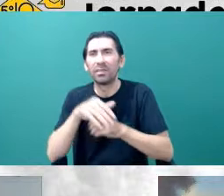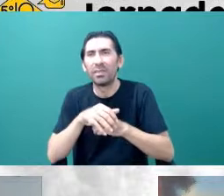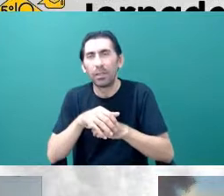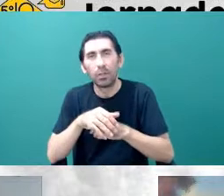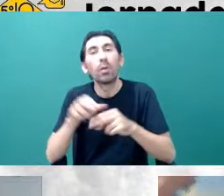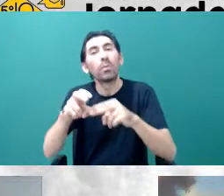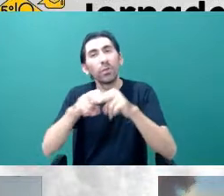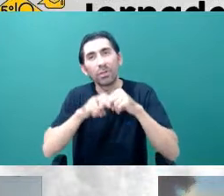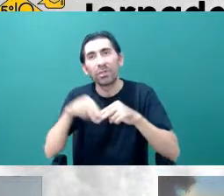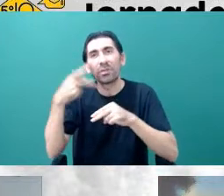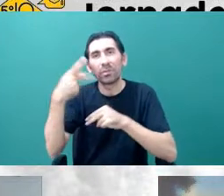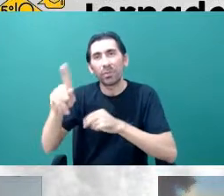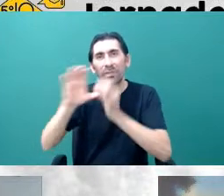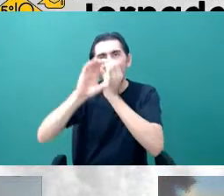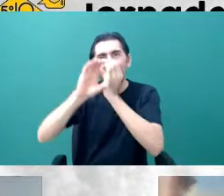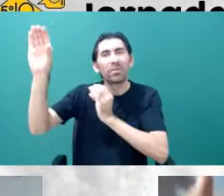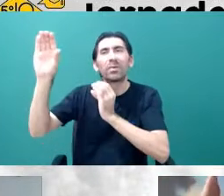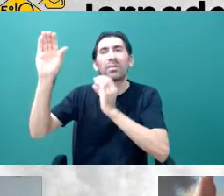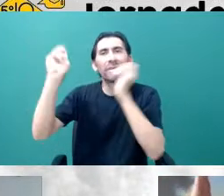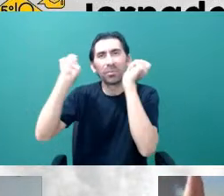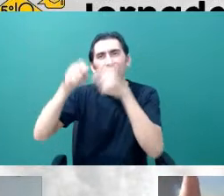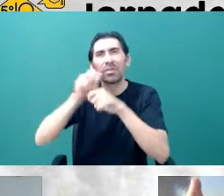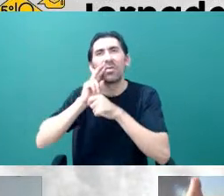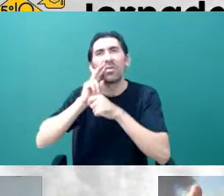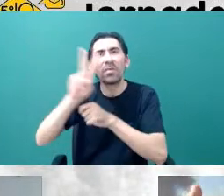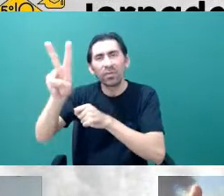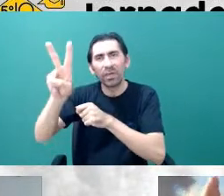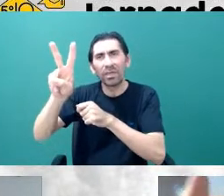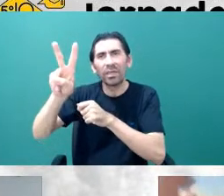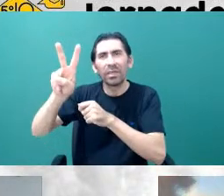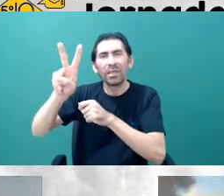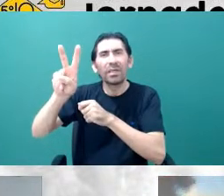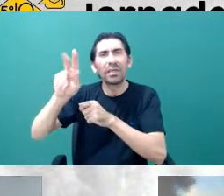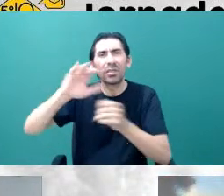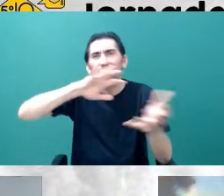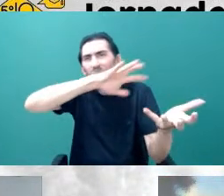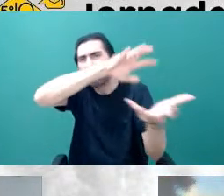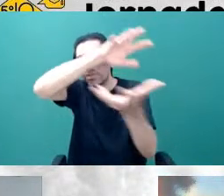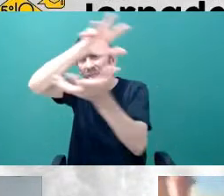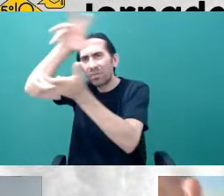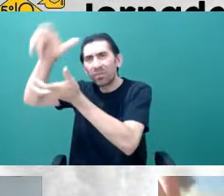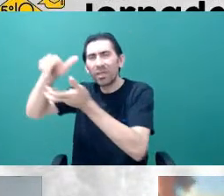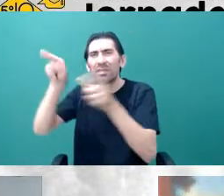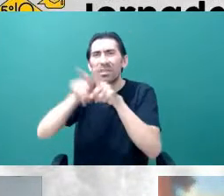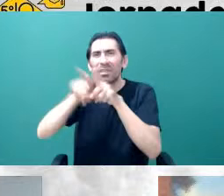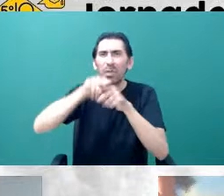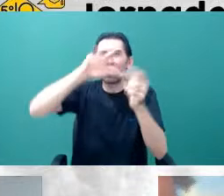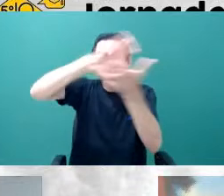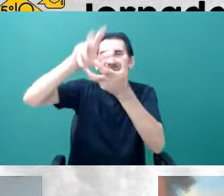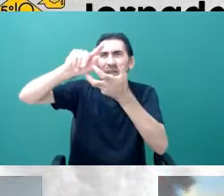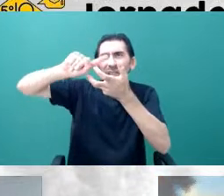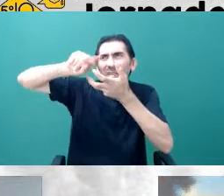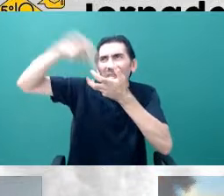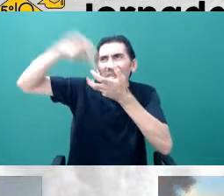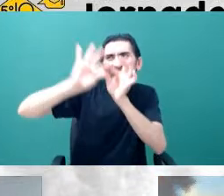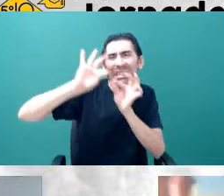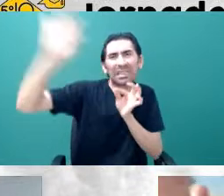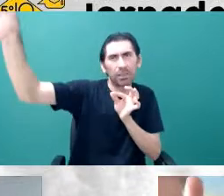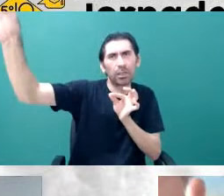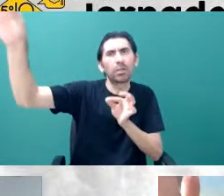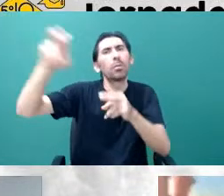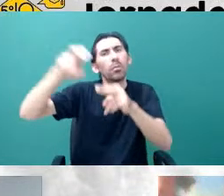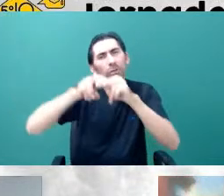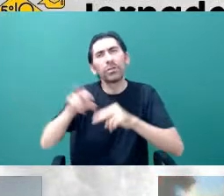de fazer isso, não só no universo local, como no universo muito distante. Então, essa é a maneira de nós